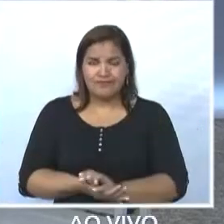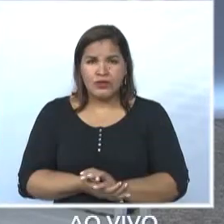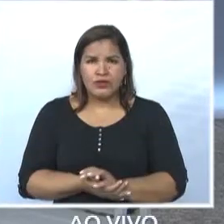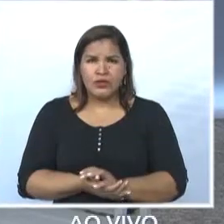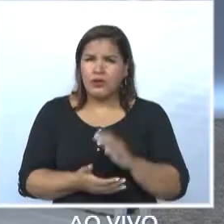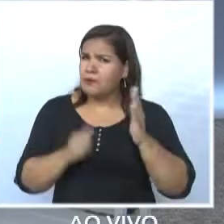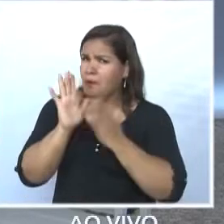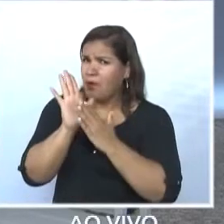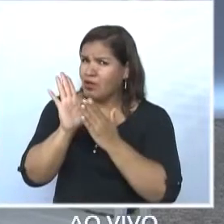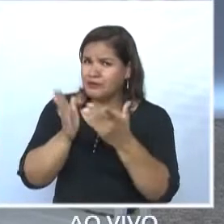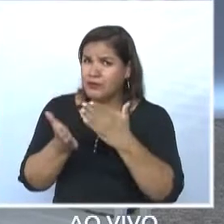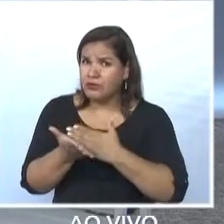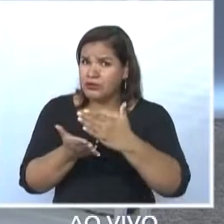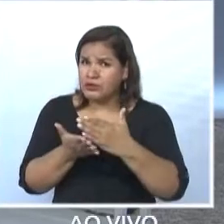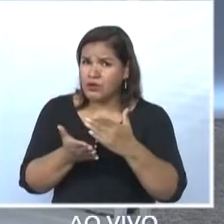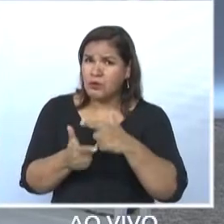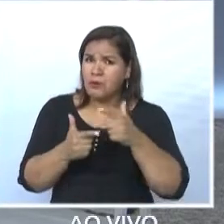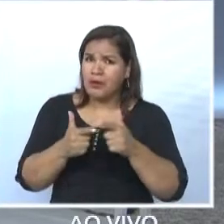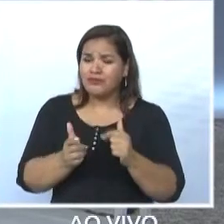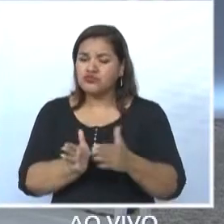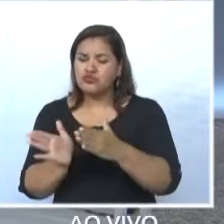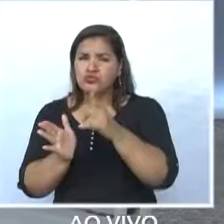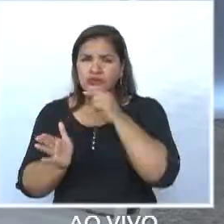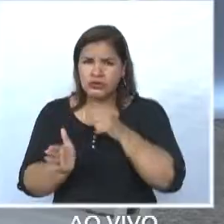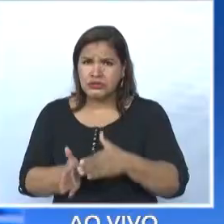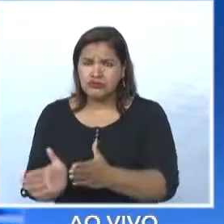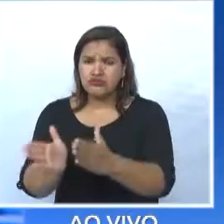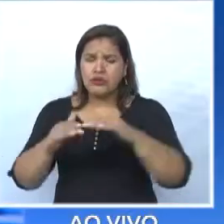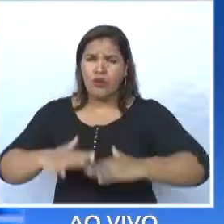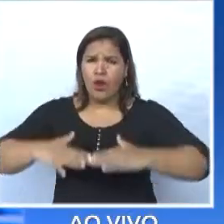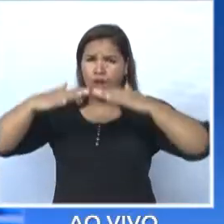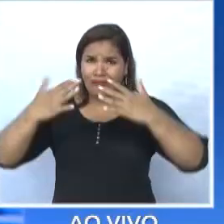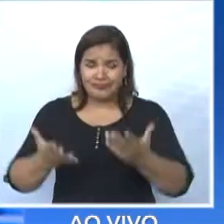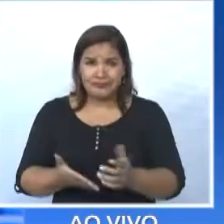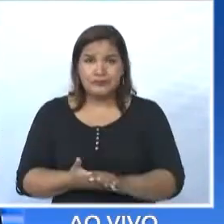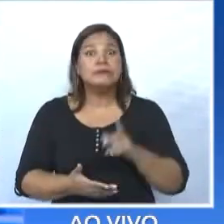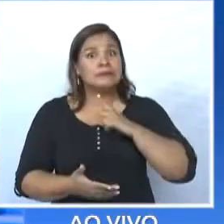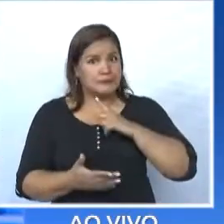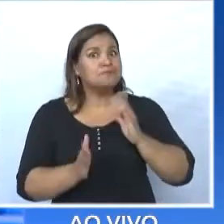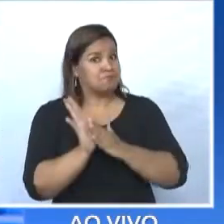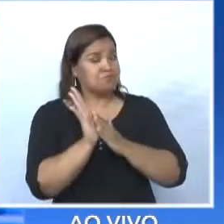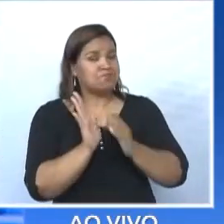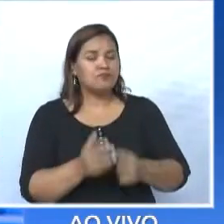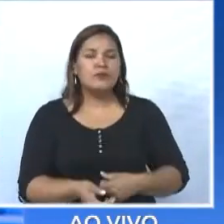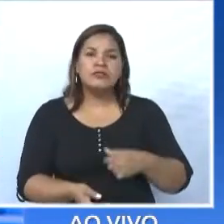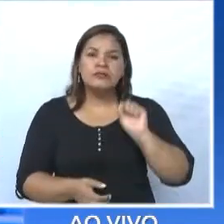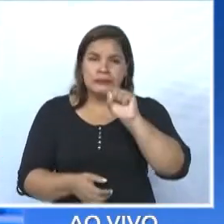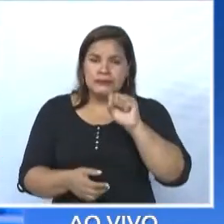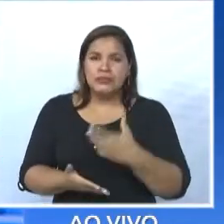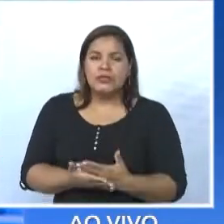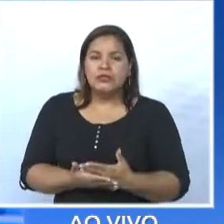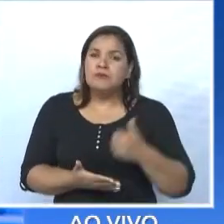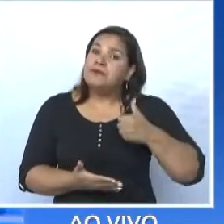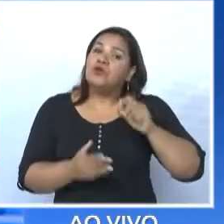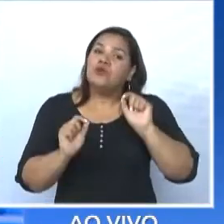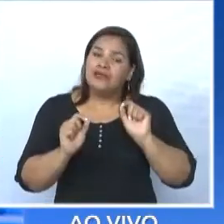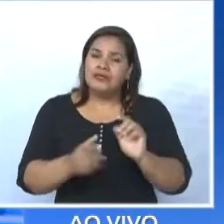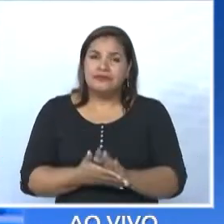para a questão do problema dos córregos que continuam enchendo em Franca? Temos sim. Primeiro, quero falar a história das defensas.